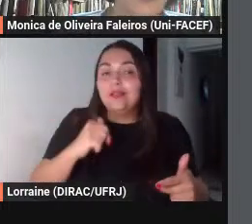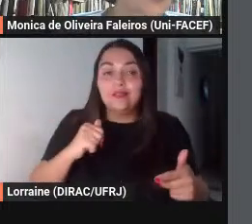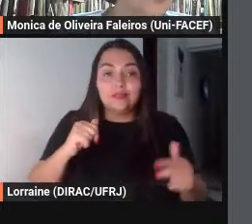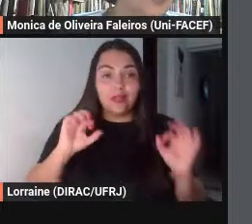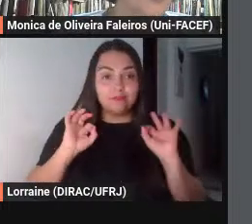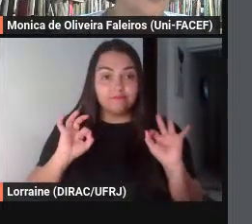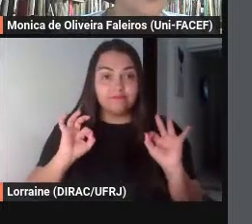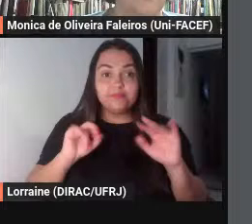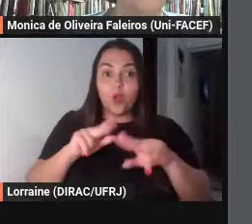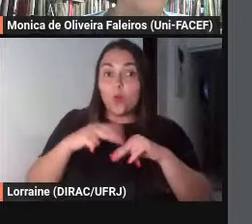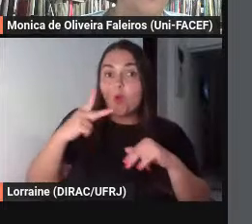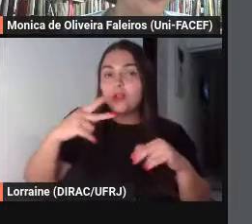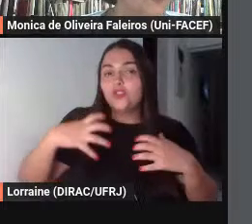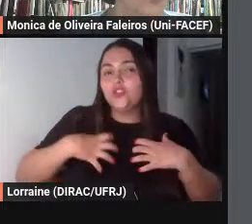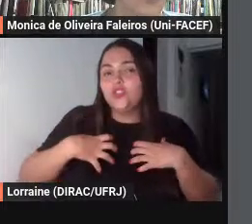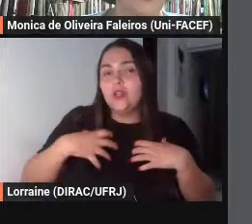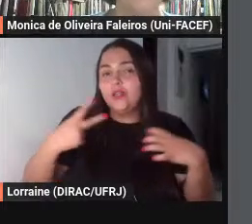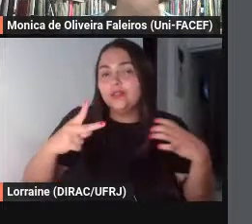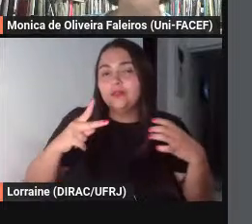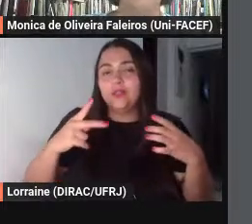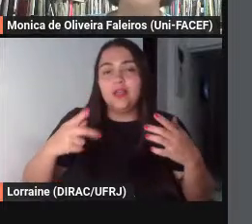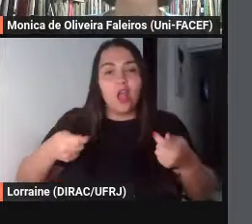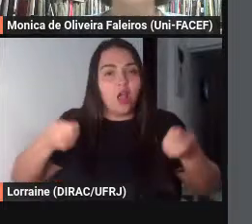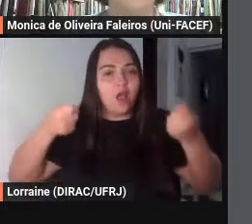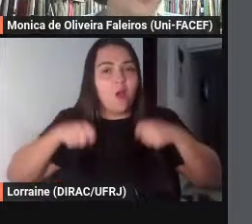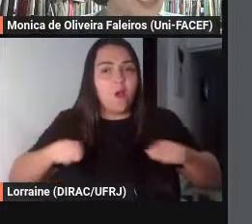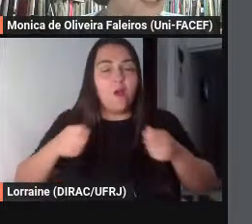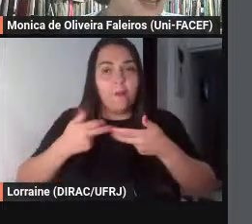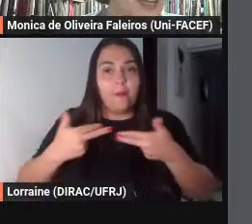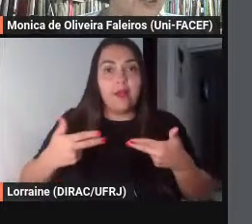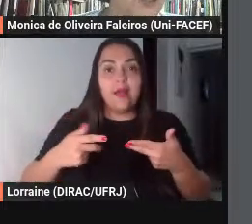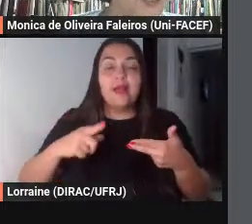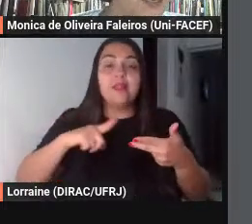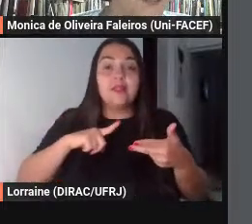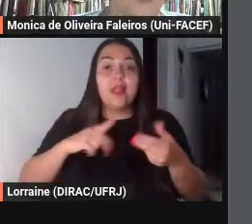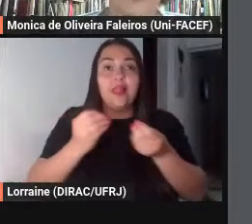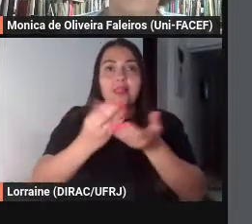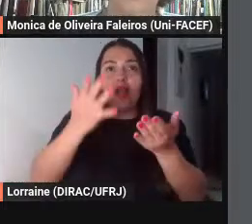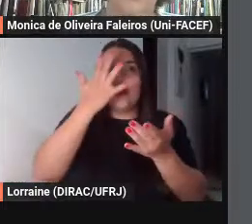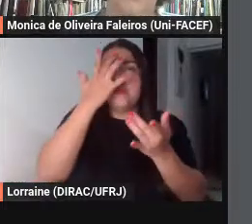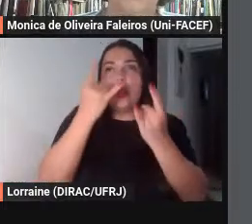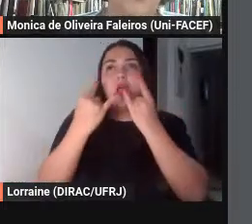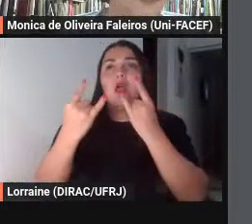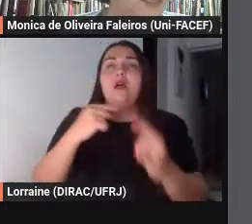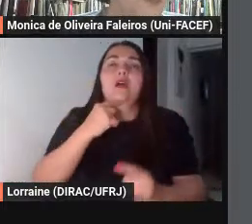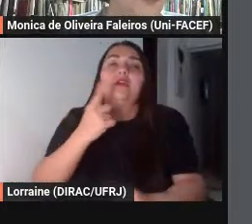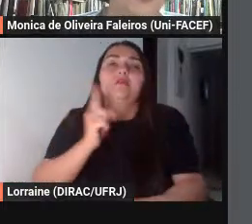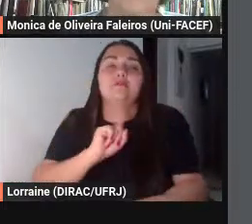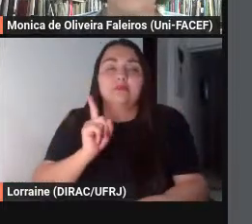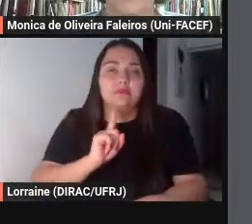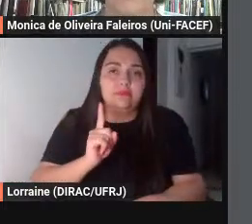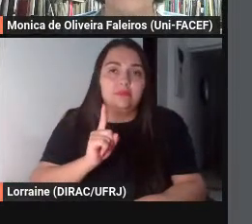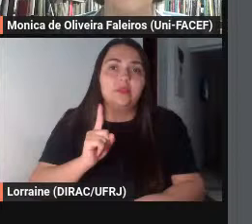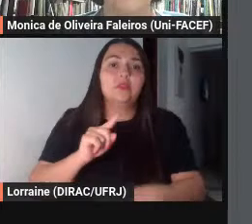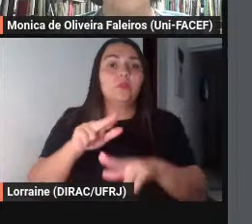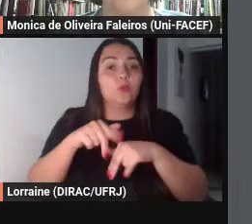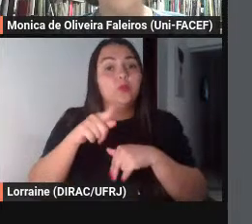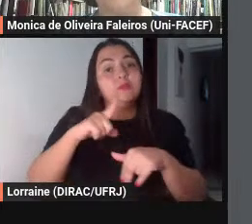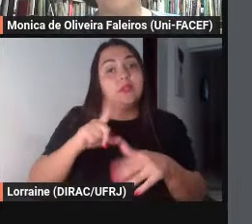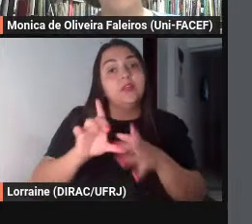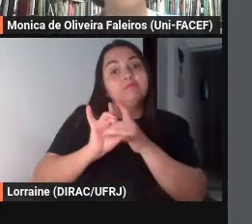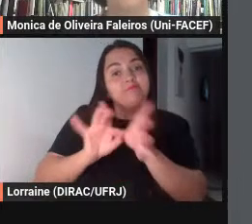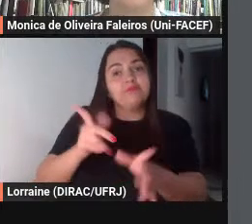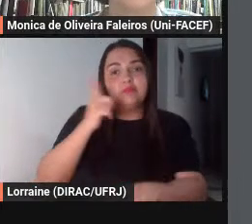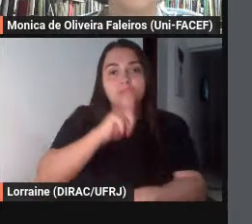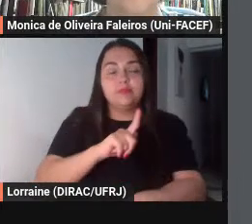se veste que decorre a irresistibilidade e portanto a permissividade então eu